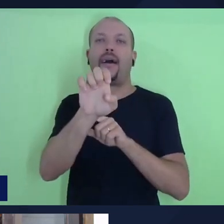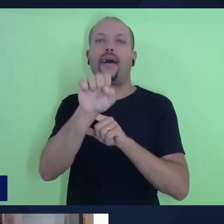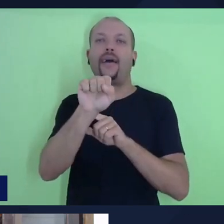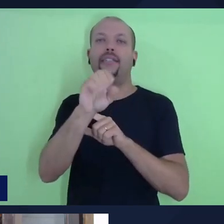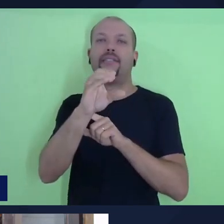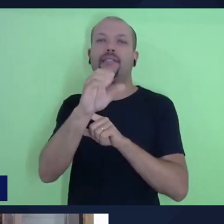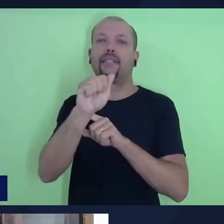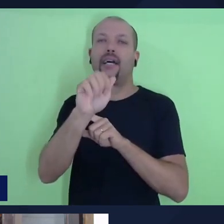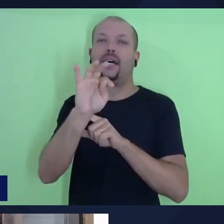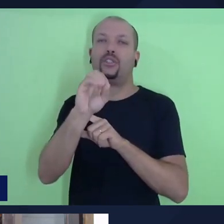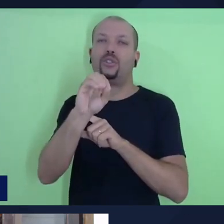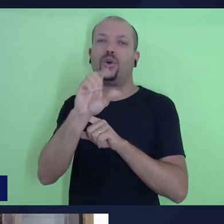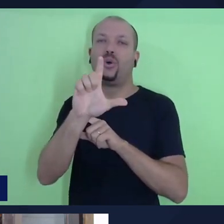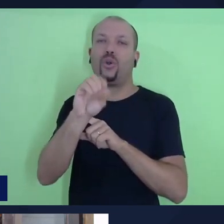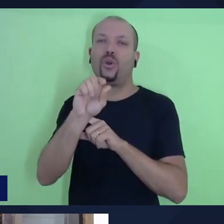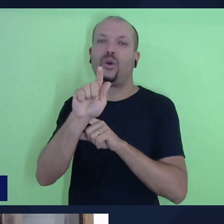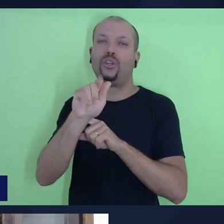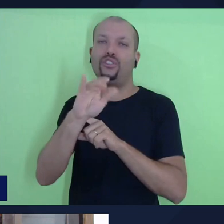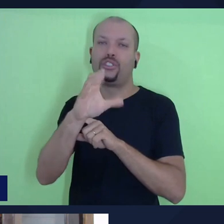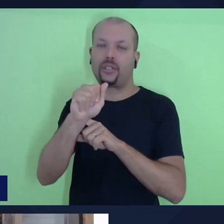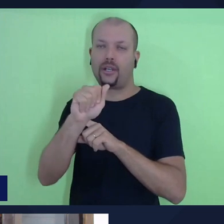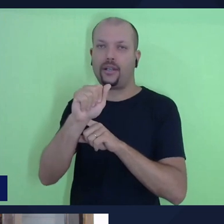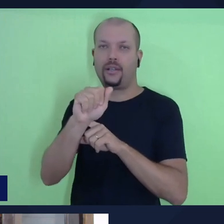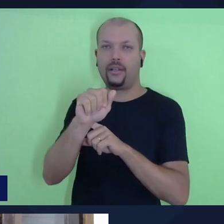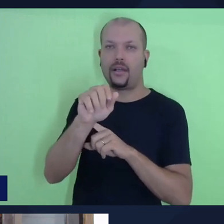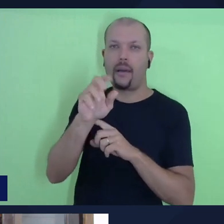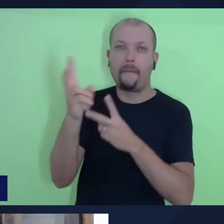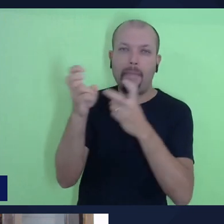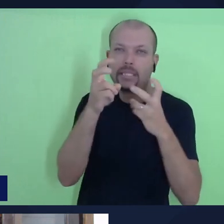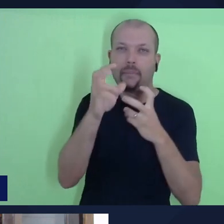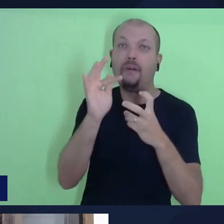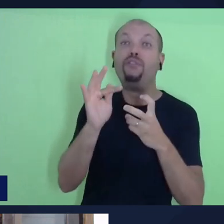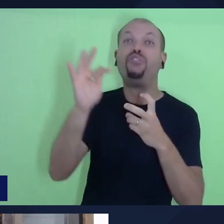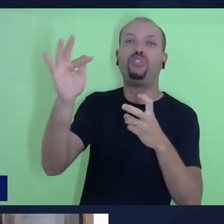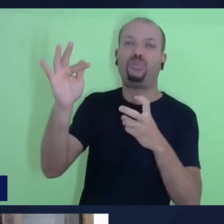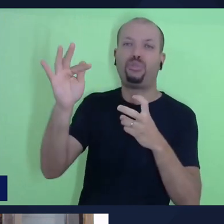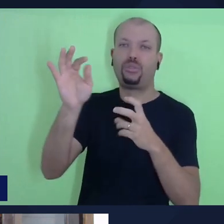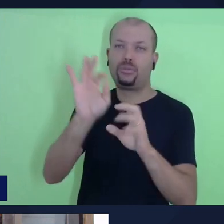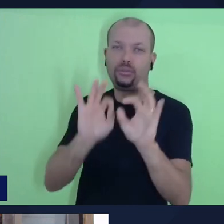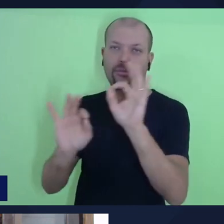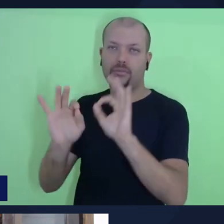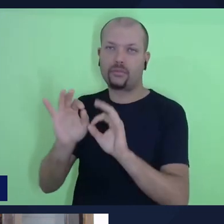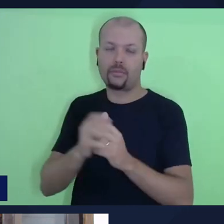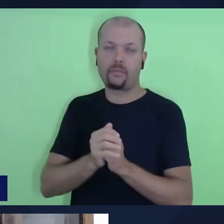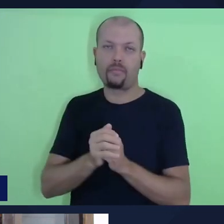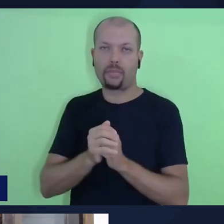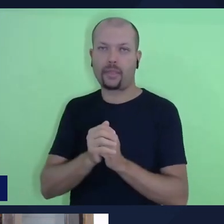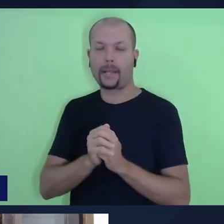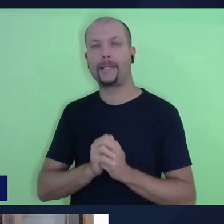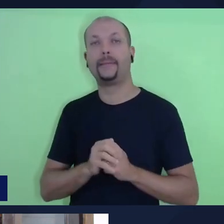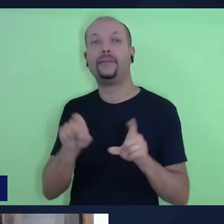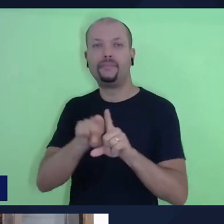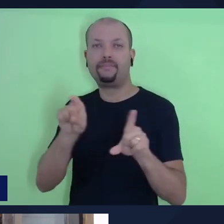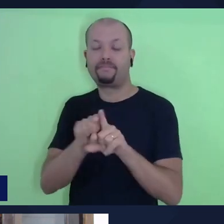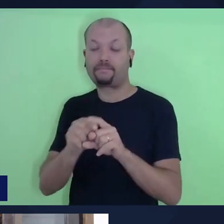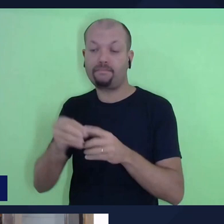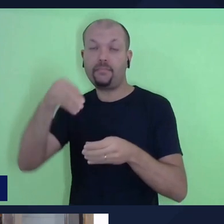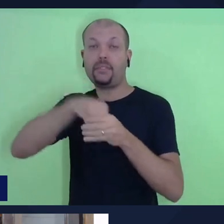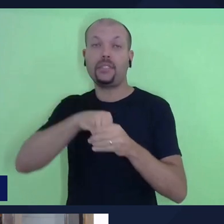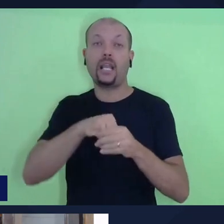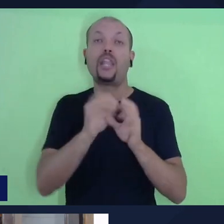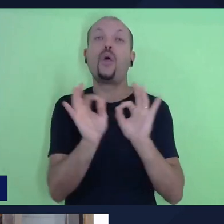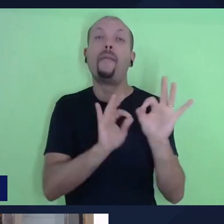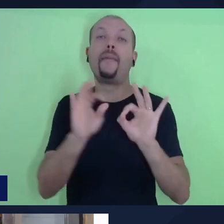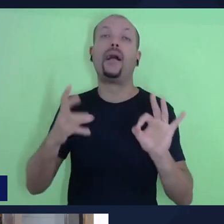sobre o futuro, e a gente vê desdobramentos que também apontam para eventos dentro do plano da salvação